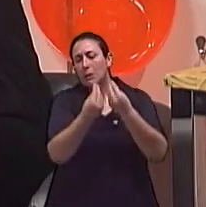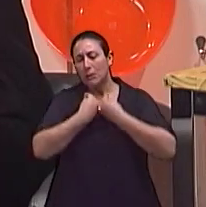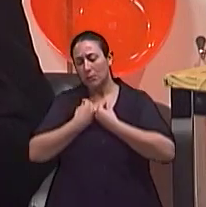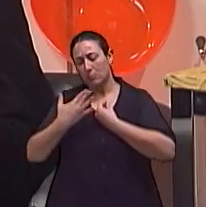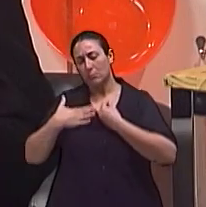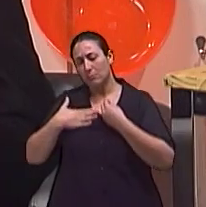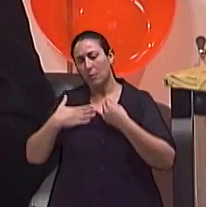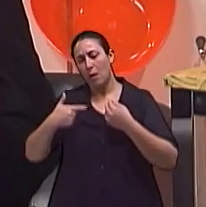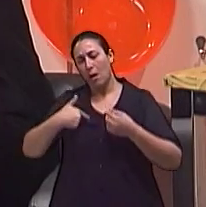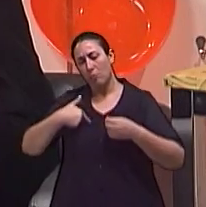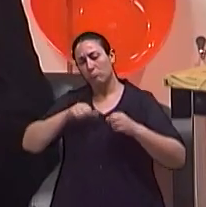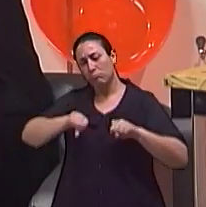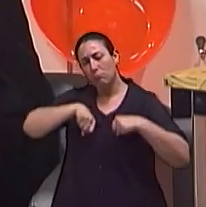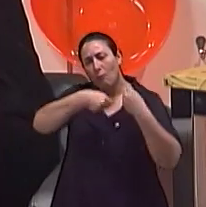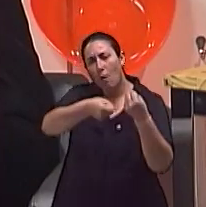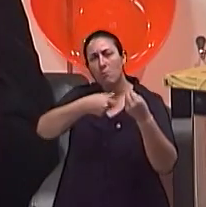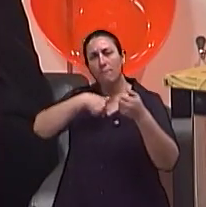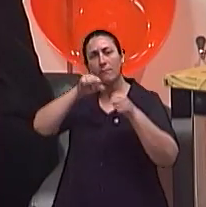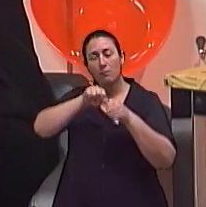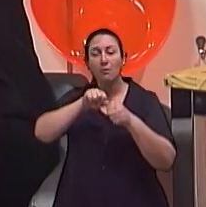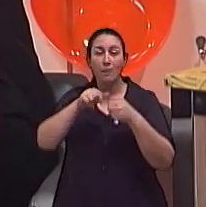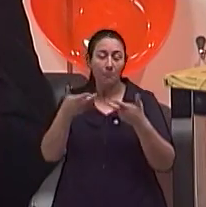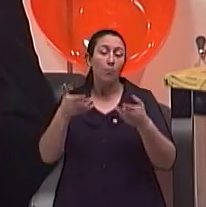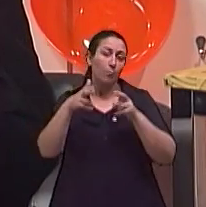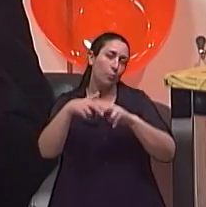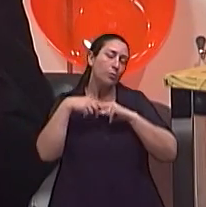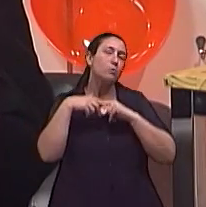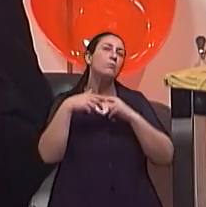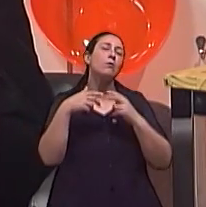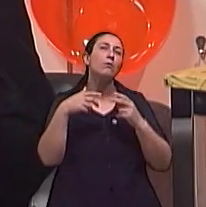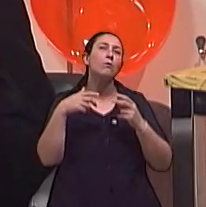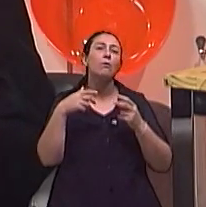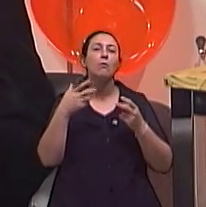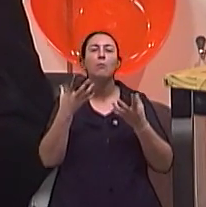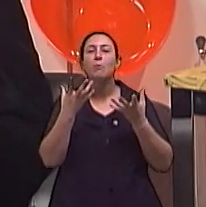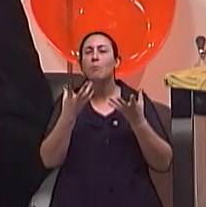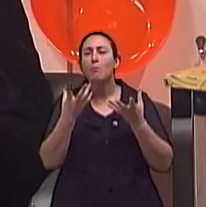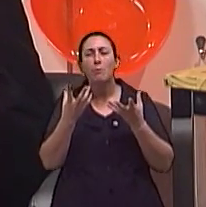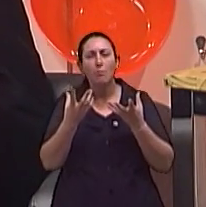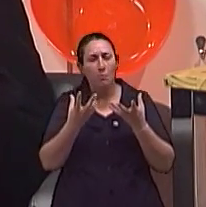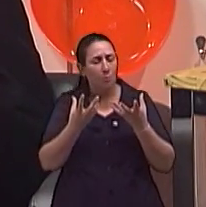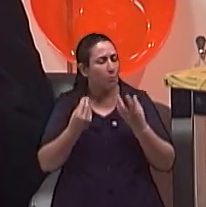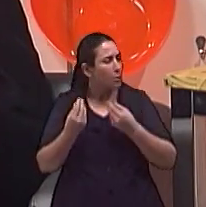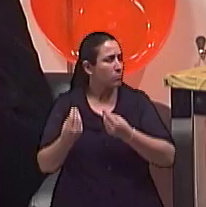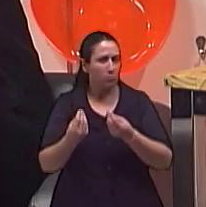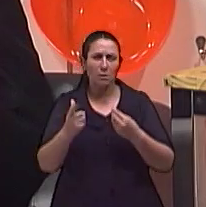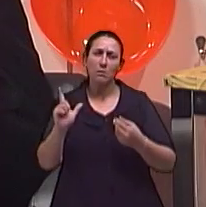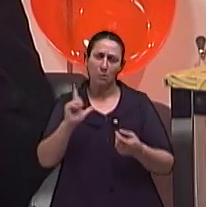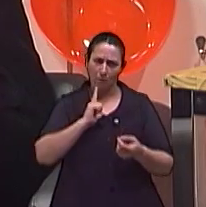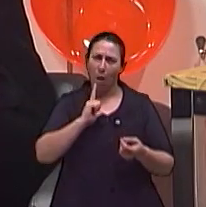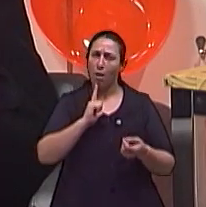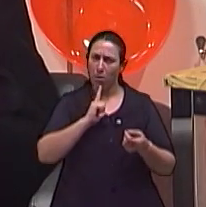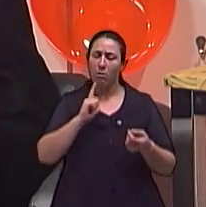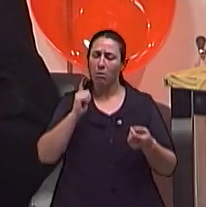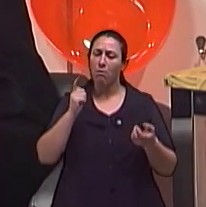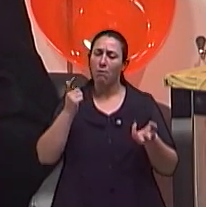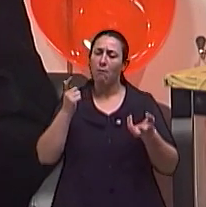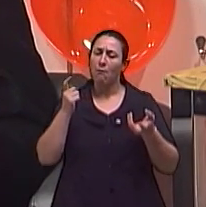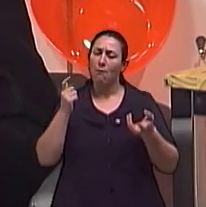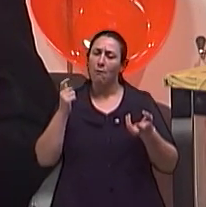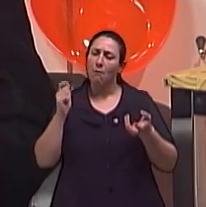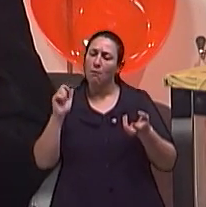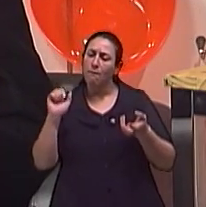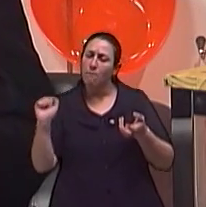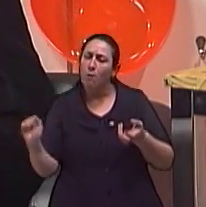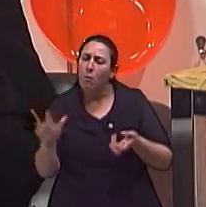o que ela é hoje. E isso aí leva, muitas vezes, a confrontar os teus valores com os valores